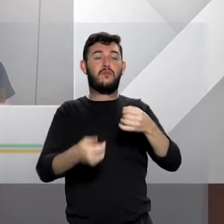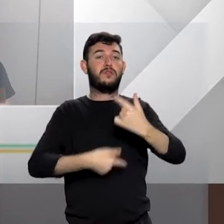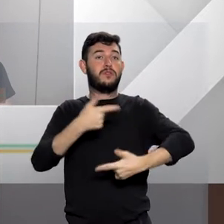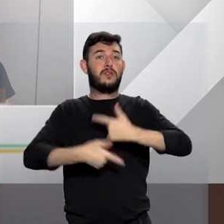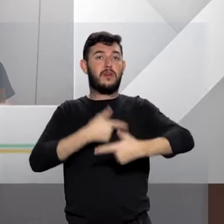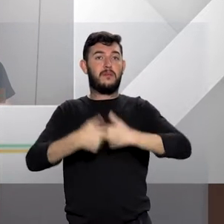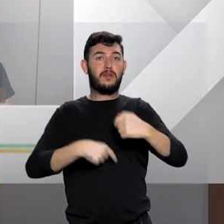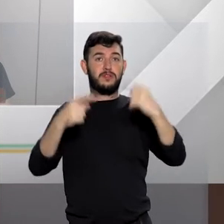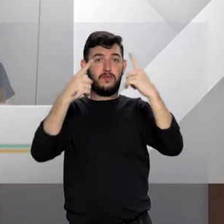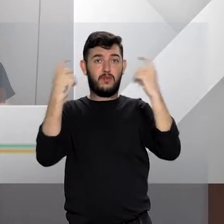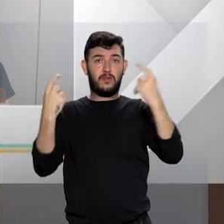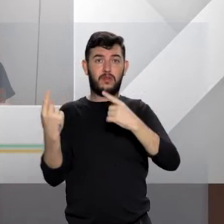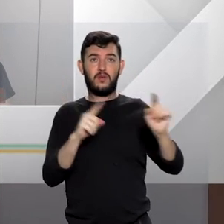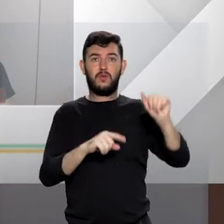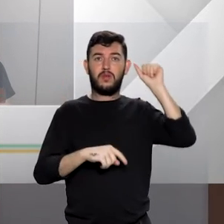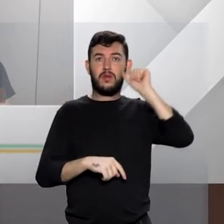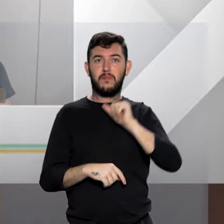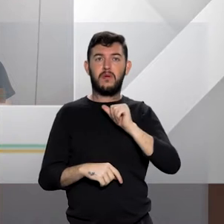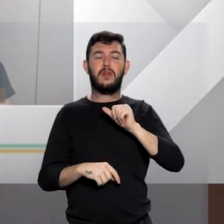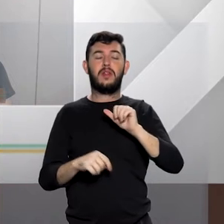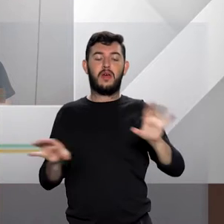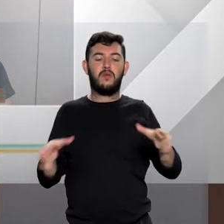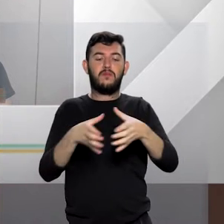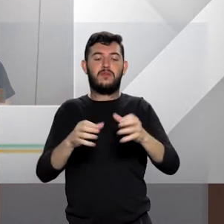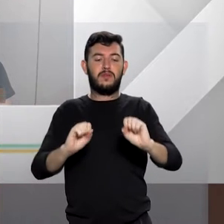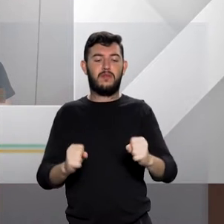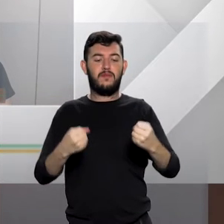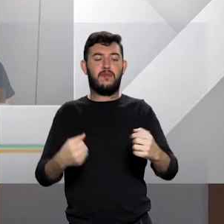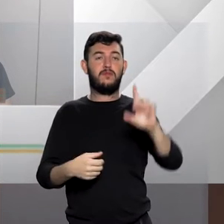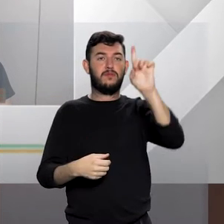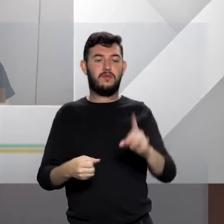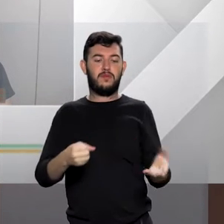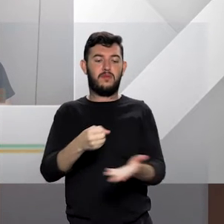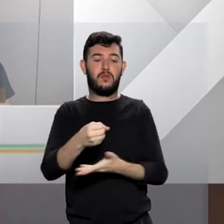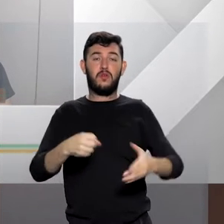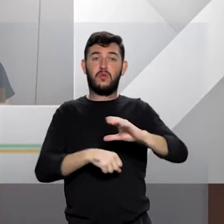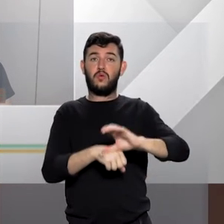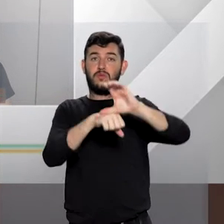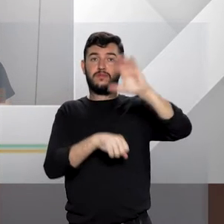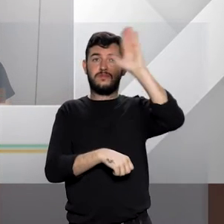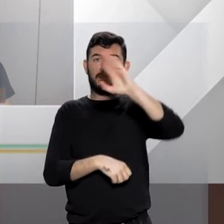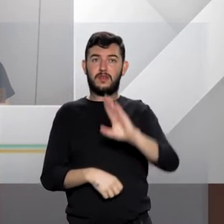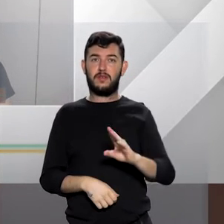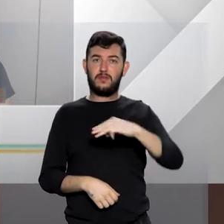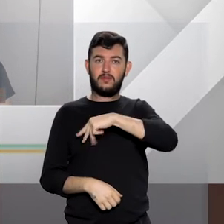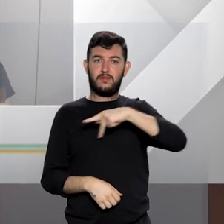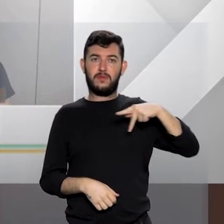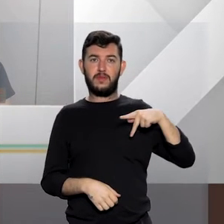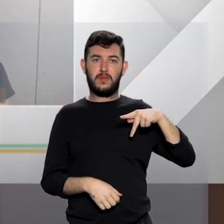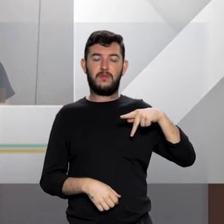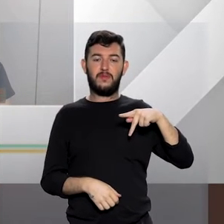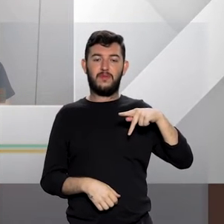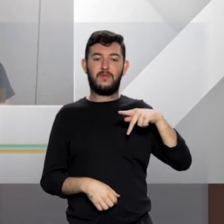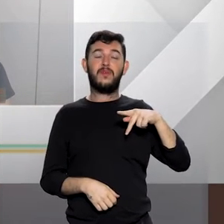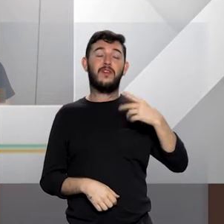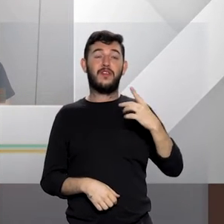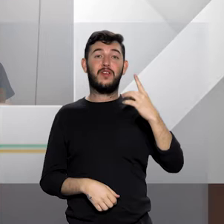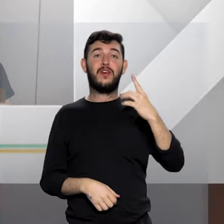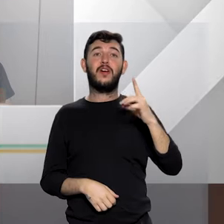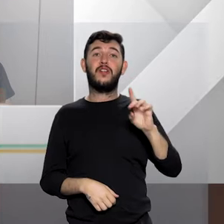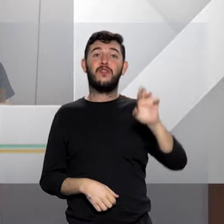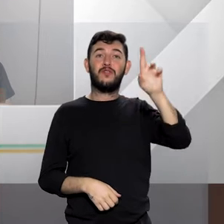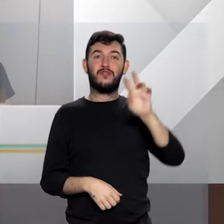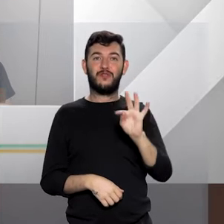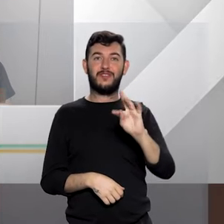da Comissão de Defesa dos Direitos Fundamentais do Conselho Nacional do Ministério Público. Doutor Tiago Piero Bon, seja também